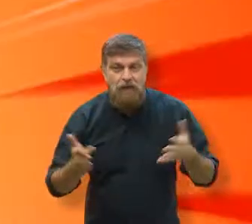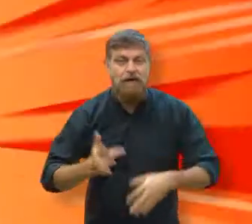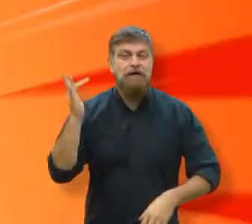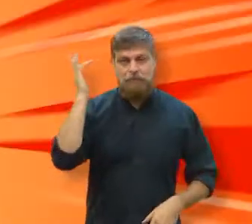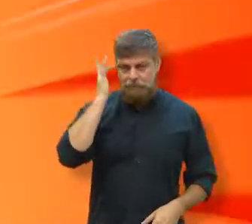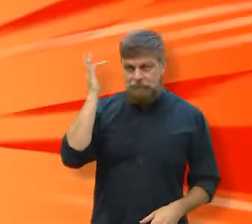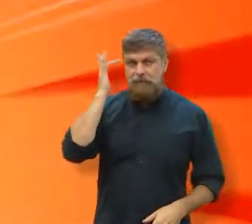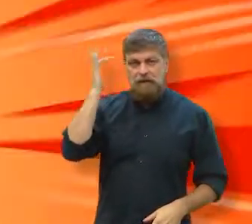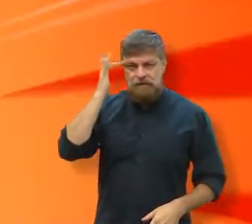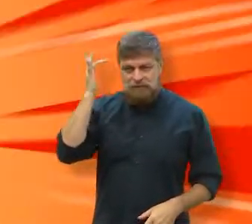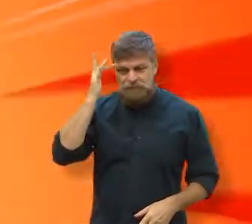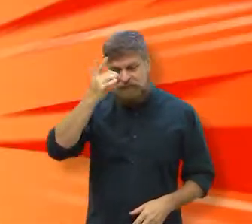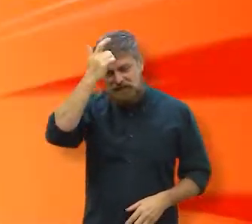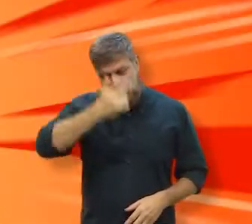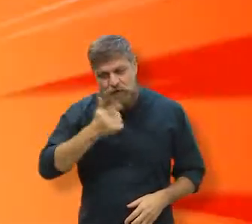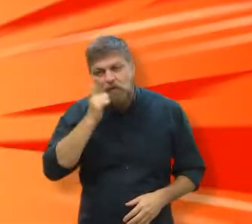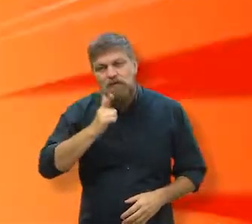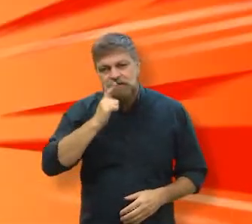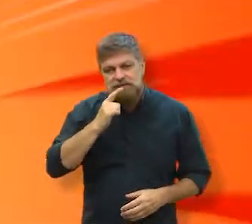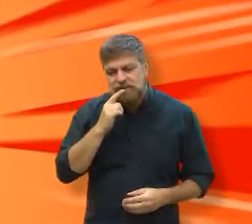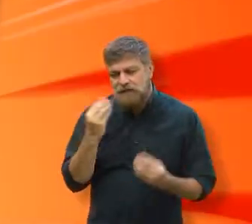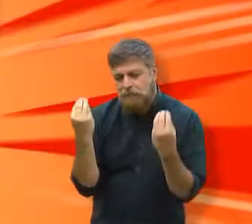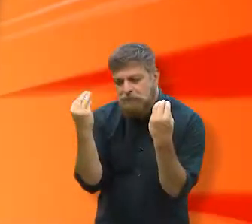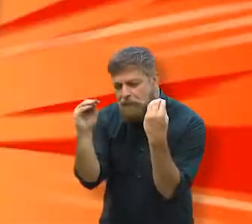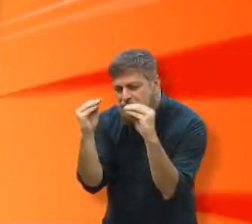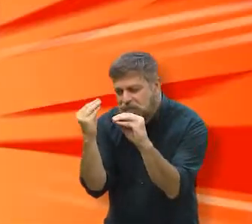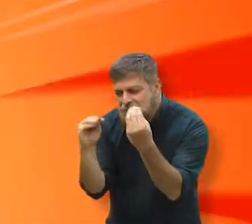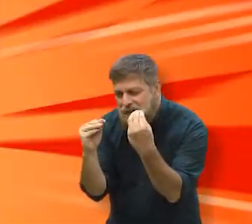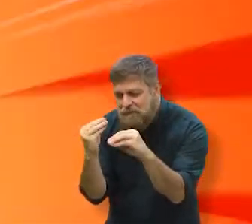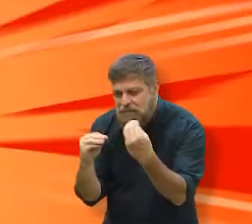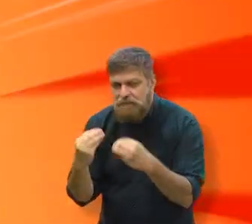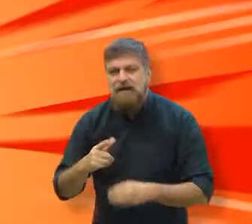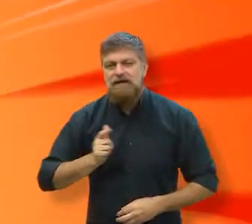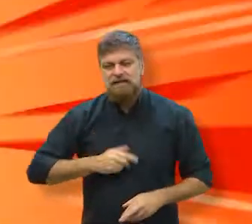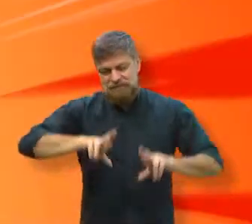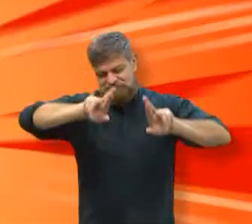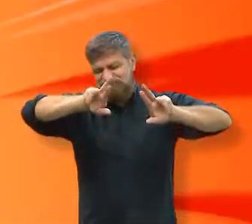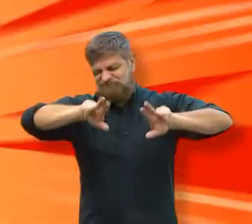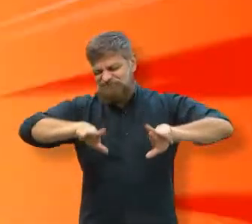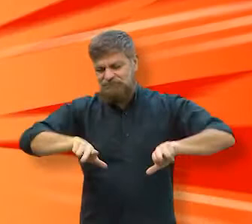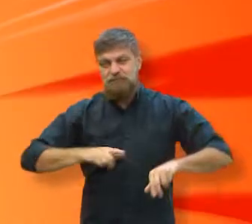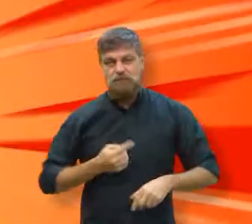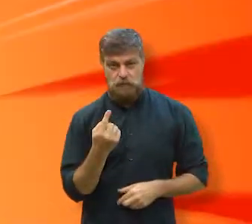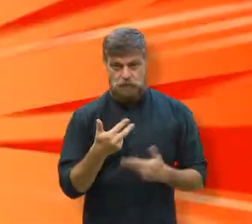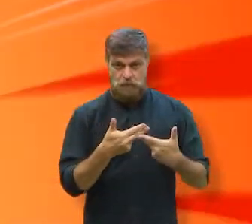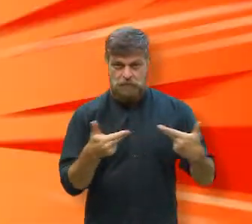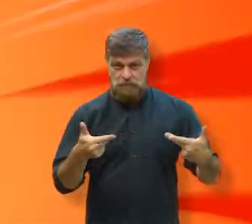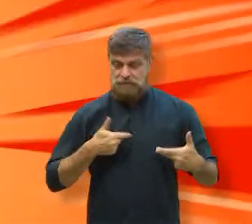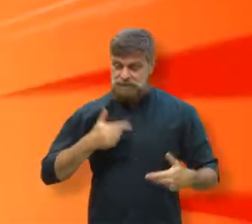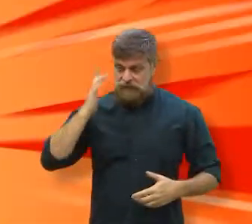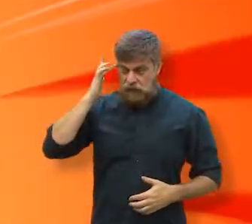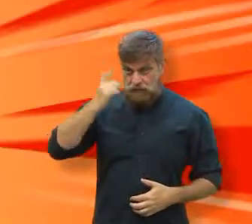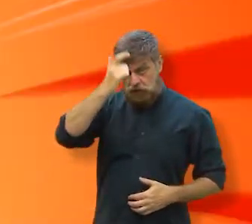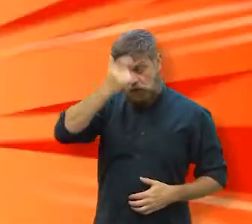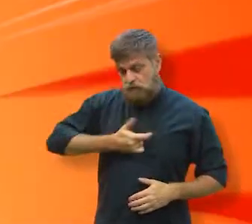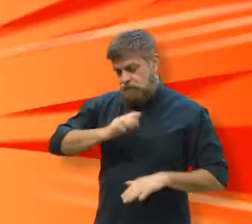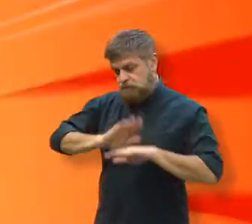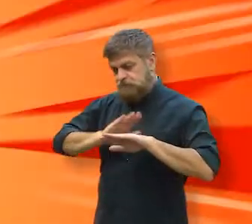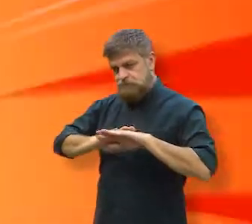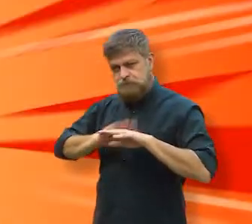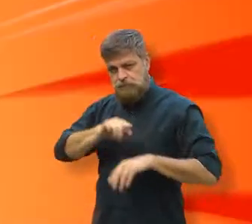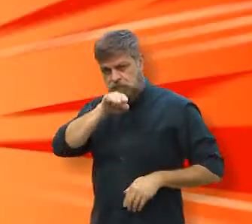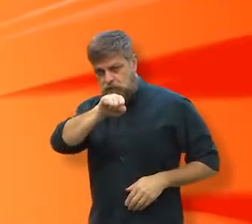madura de escrita, talvez eu consiga fazer, mas tem diferença, eu acho que tem uma coisa assim que é, isso acontece comigo,